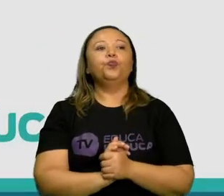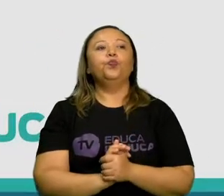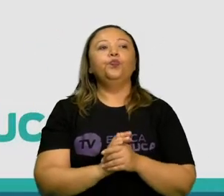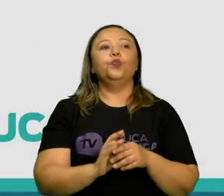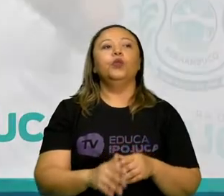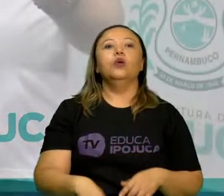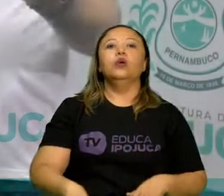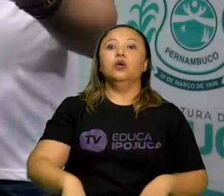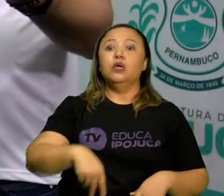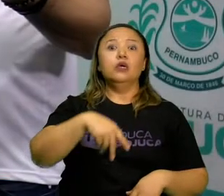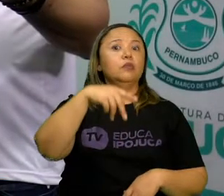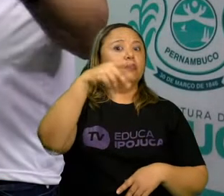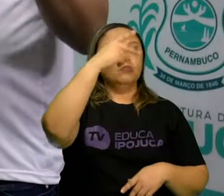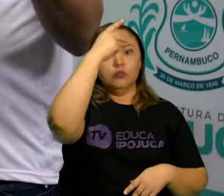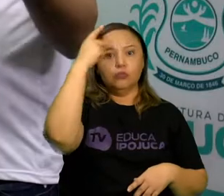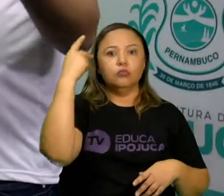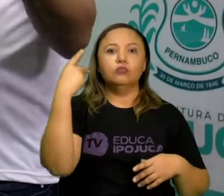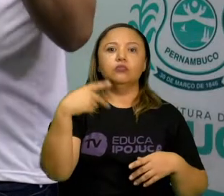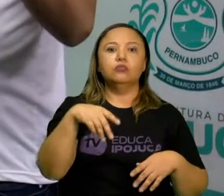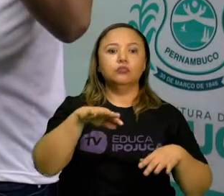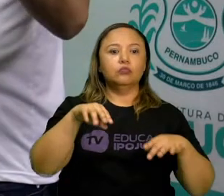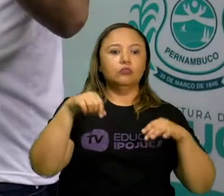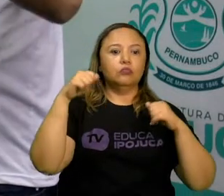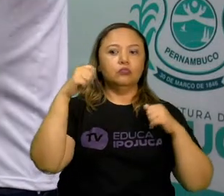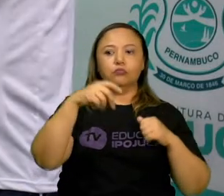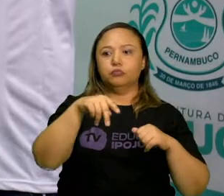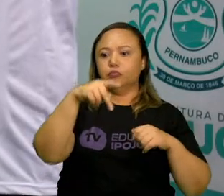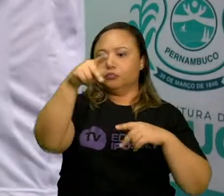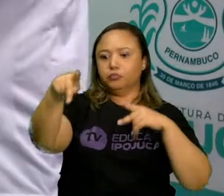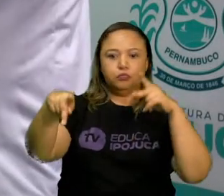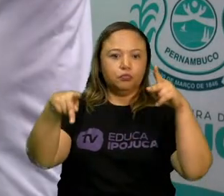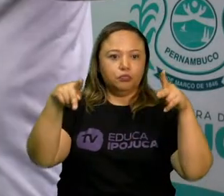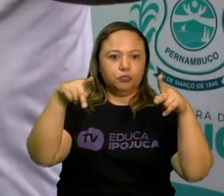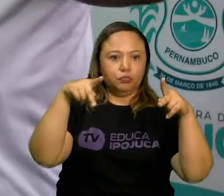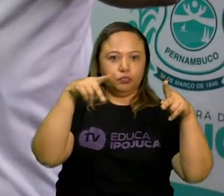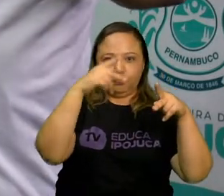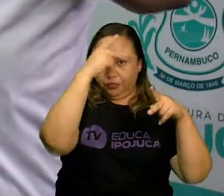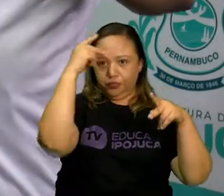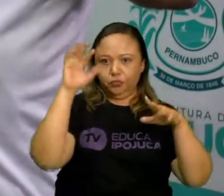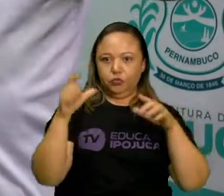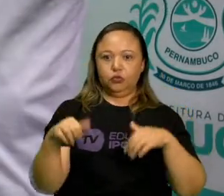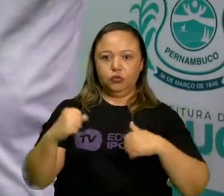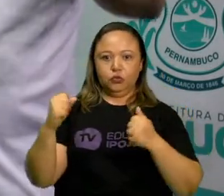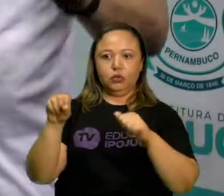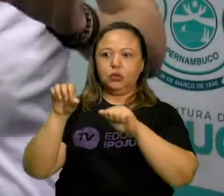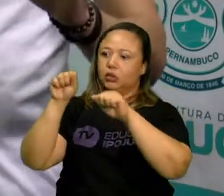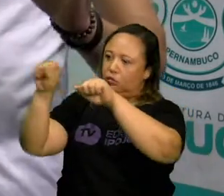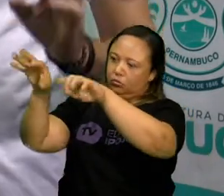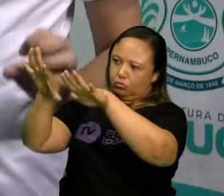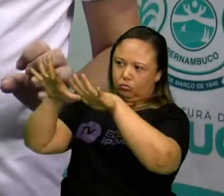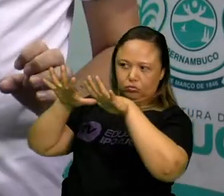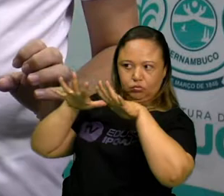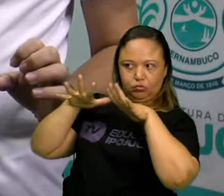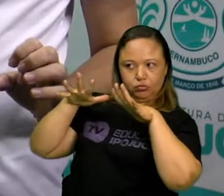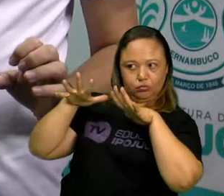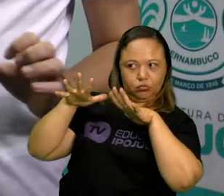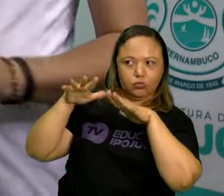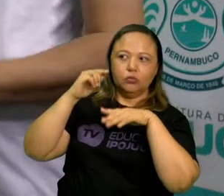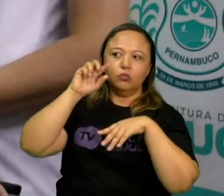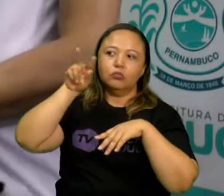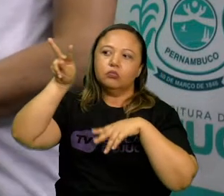E o público, porque o público é um elemento que sempre vai existir no teatro, sem público não existe teatro.